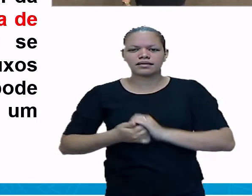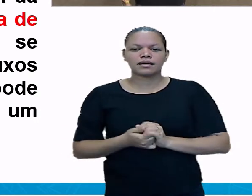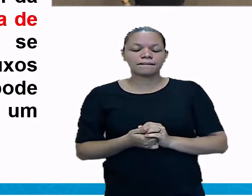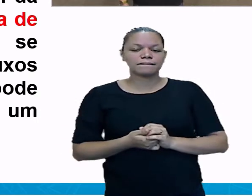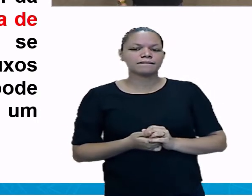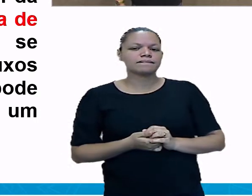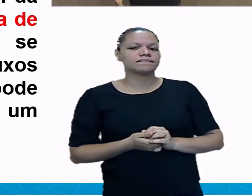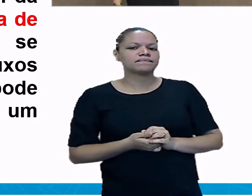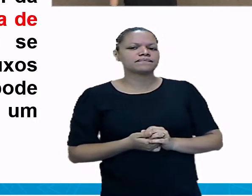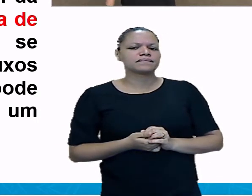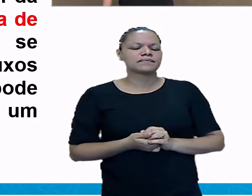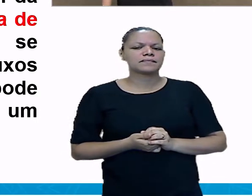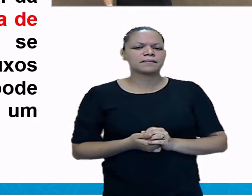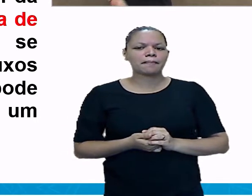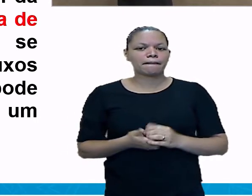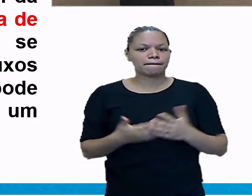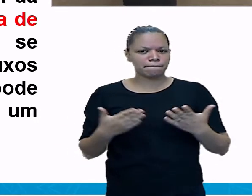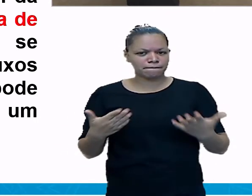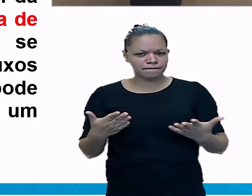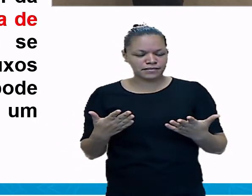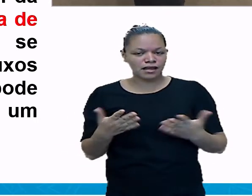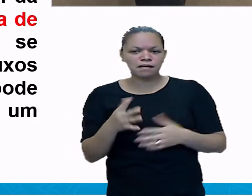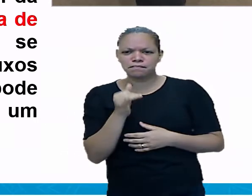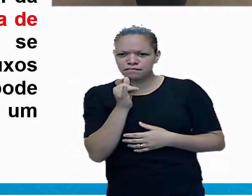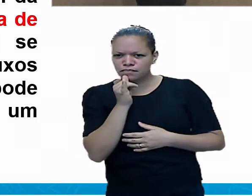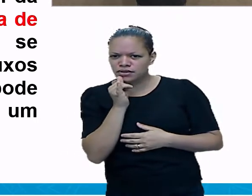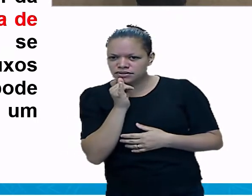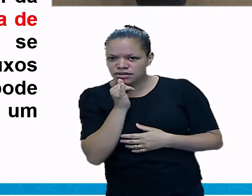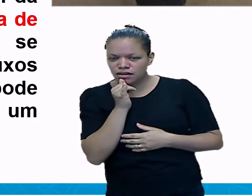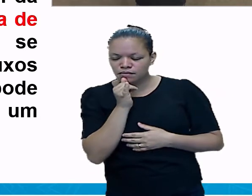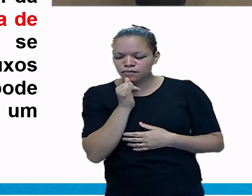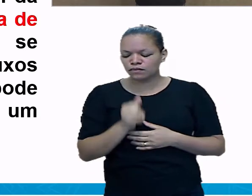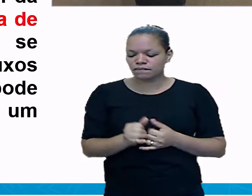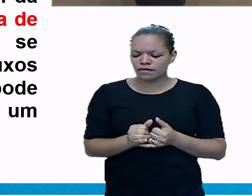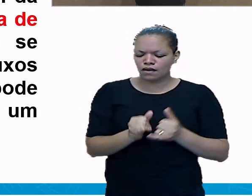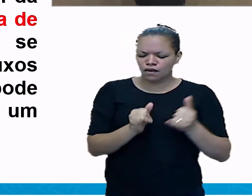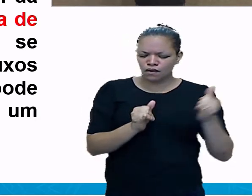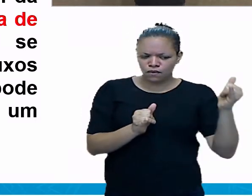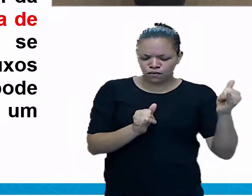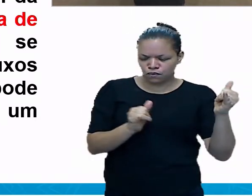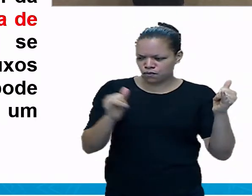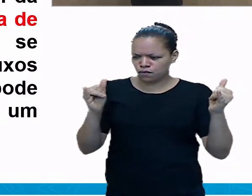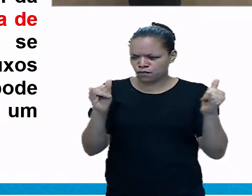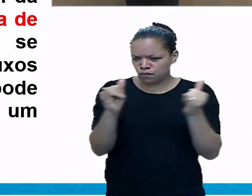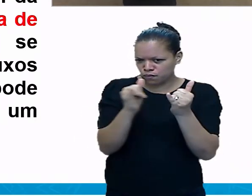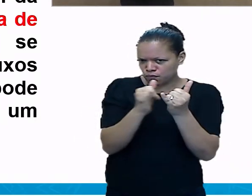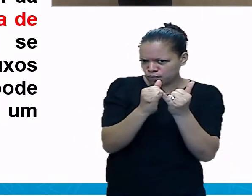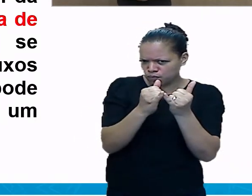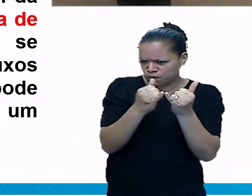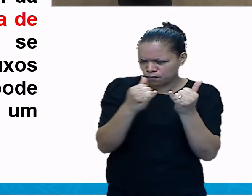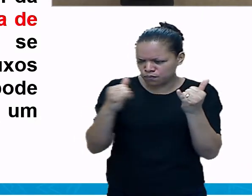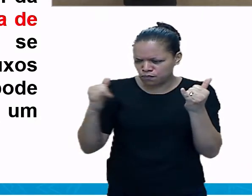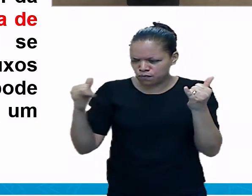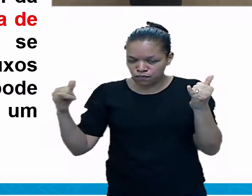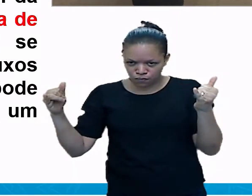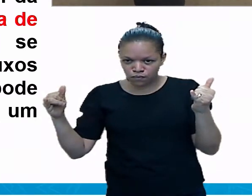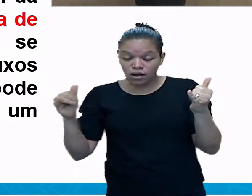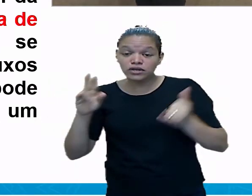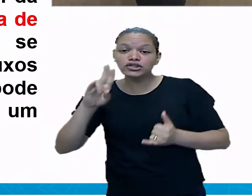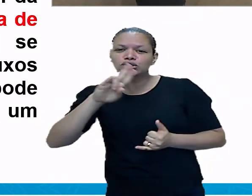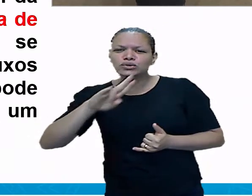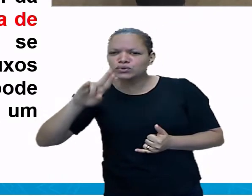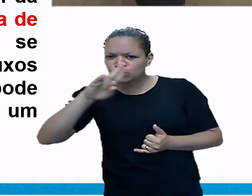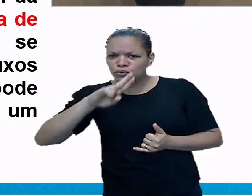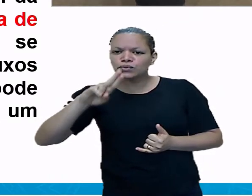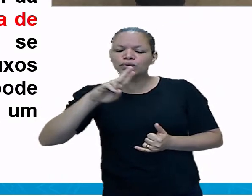correntes elétricas. Essa energia elétrica é essa que nós utilizamos normalmente nas nossas casas